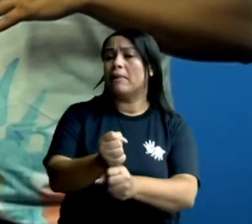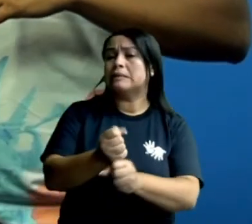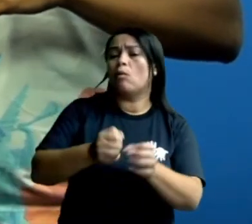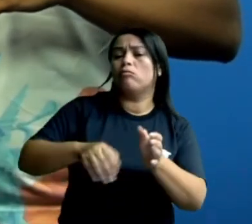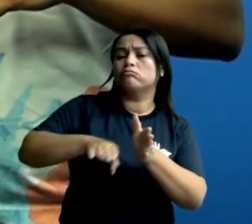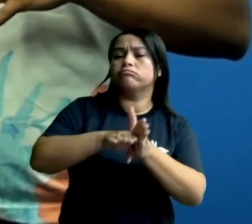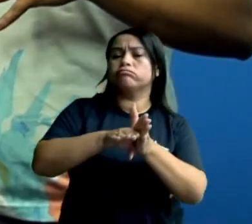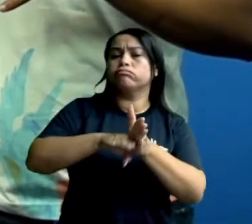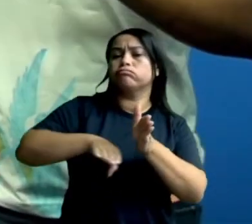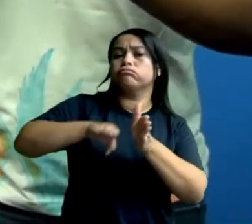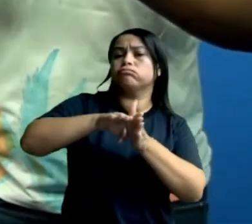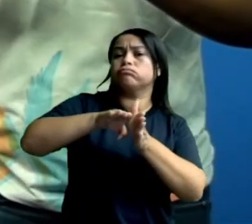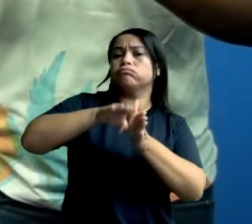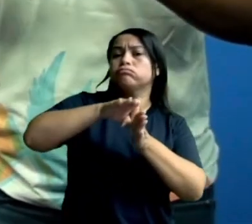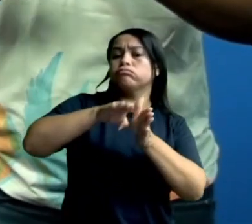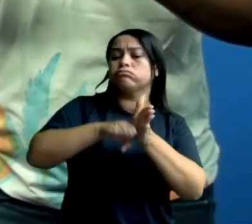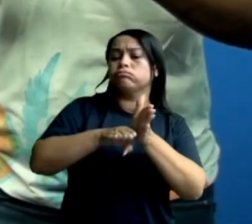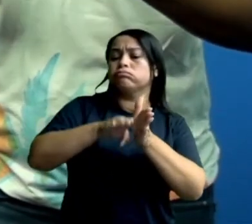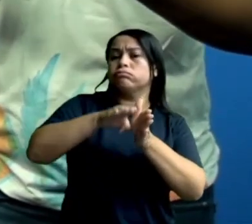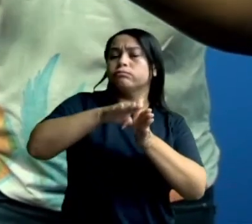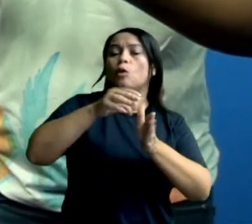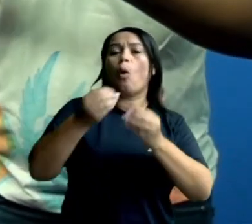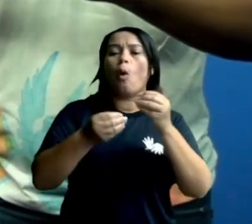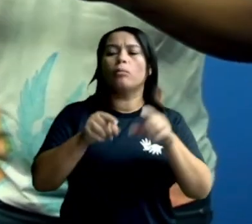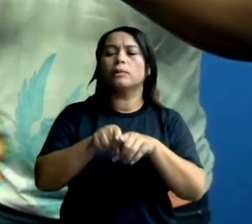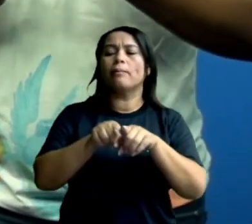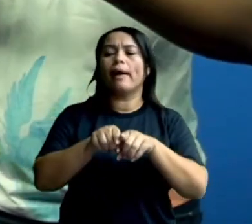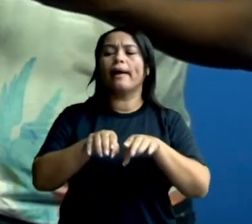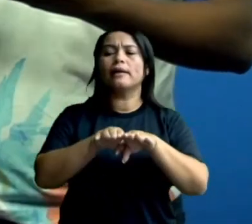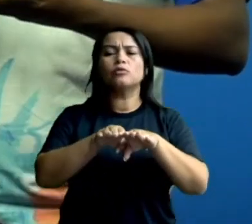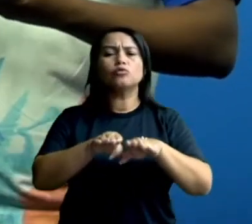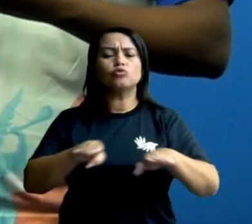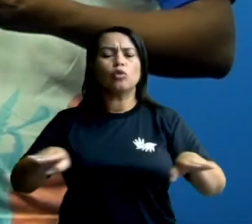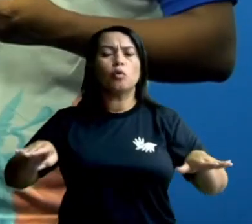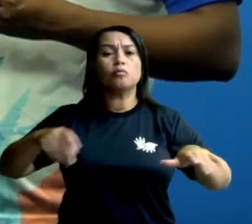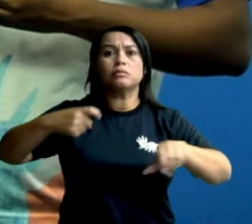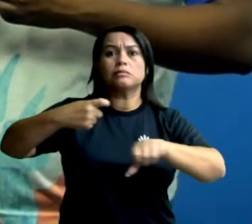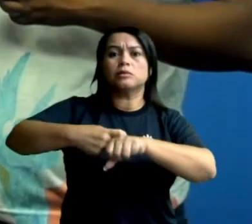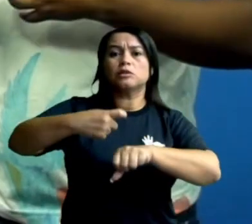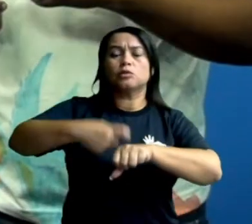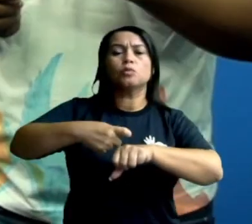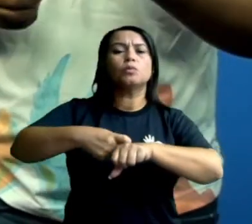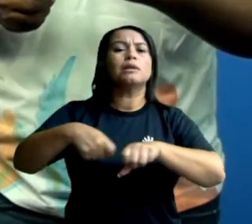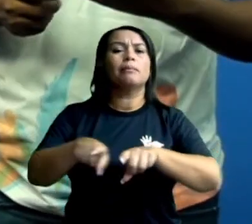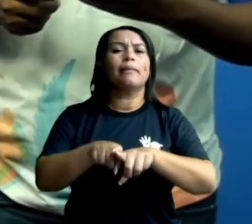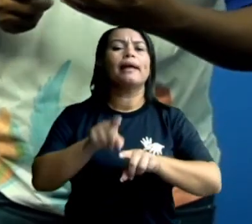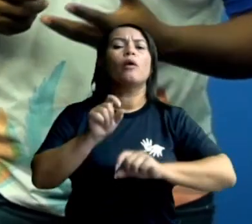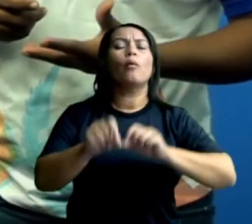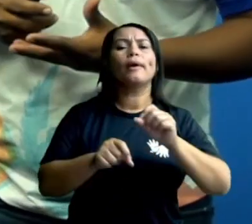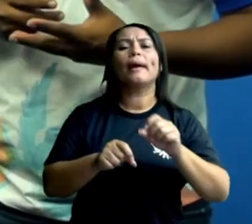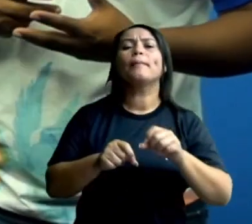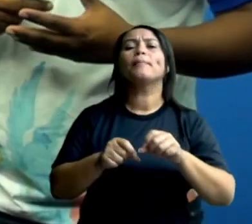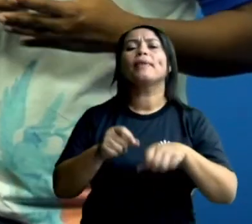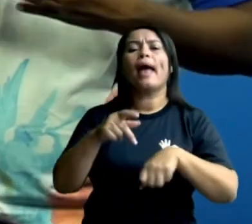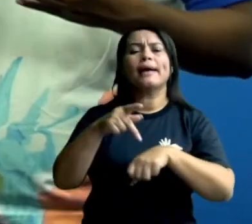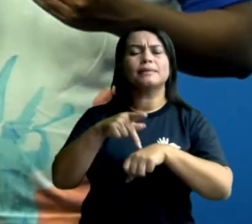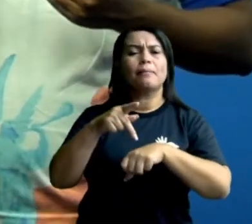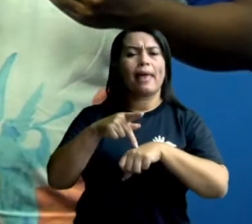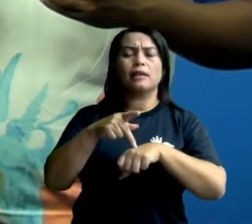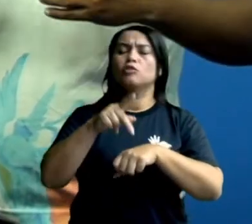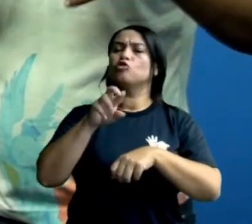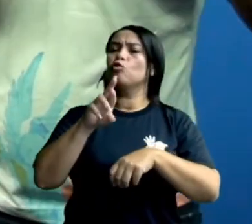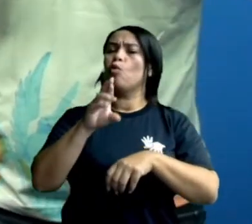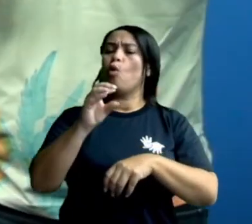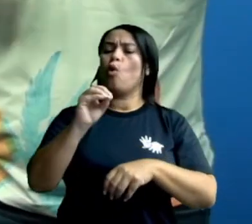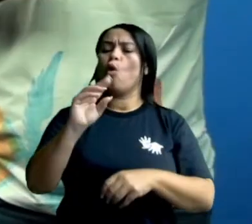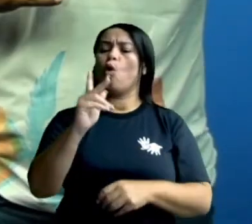inferiores, faz com que esse solo se solidifique. As rochas sedimentares sofrem muita ação